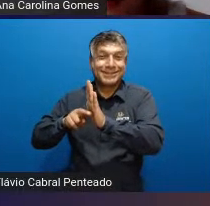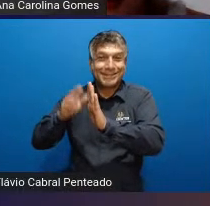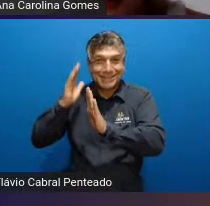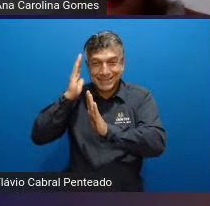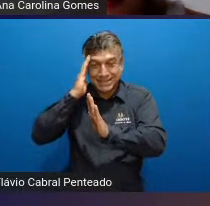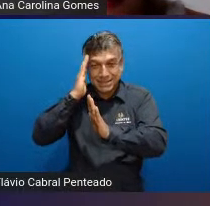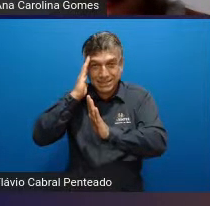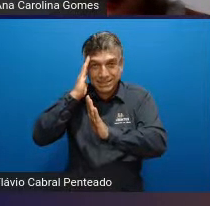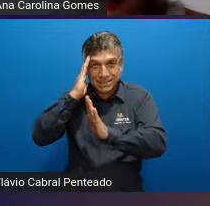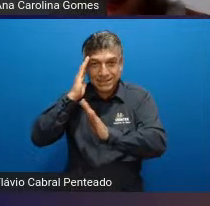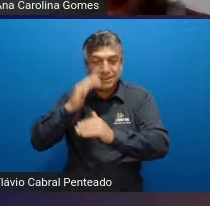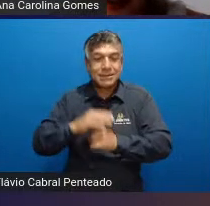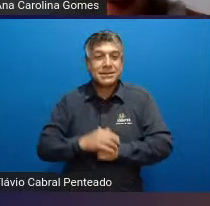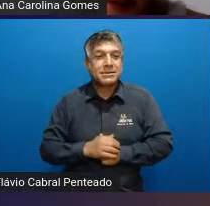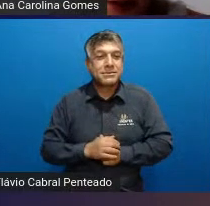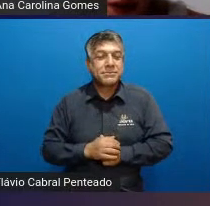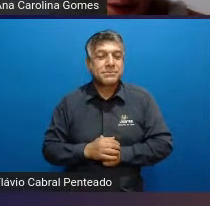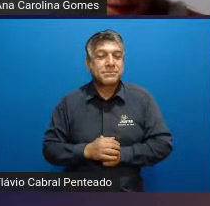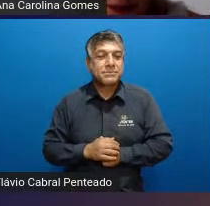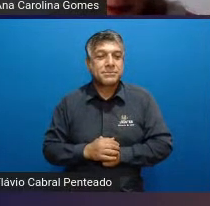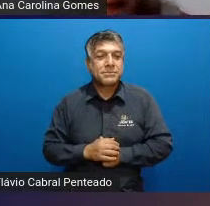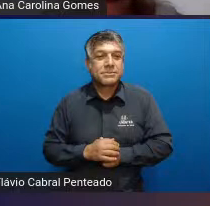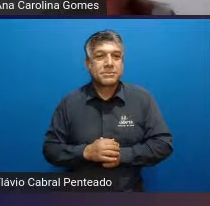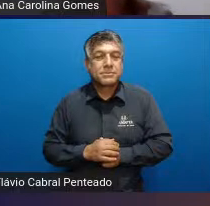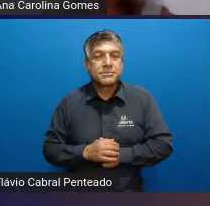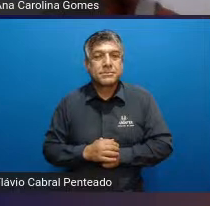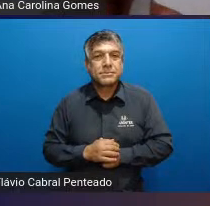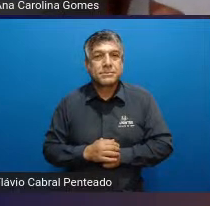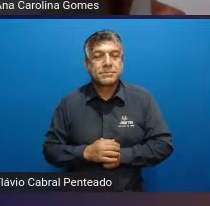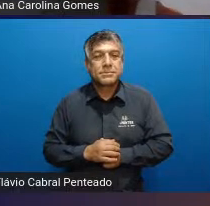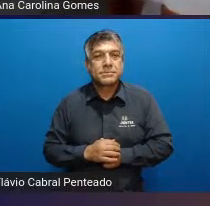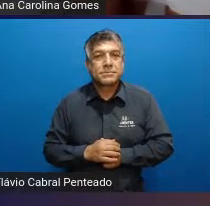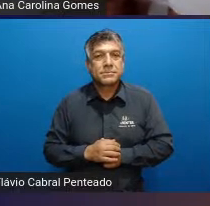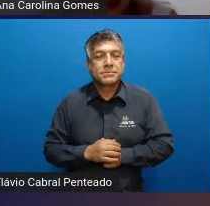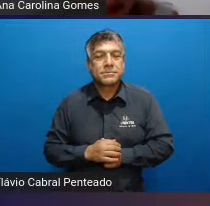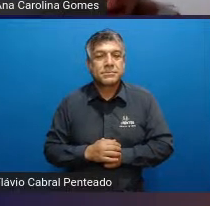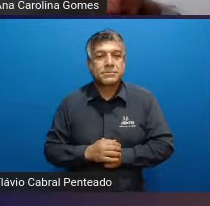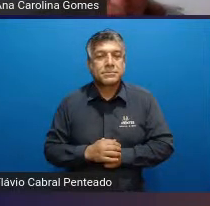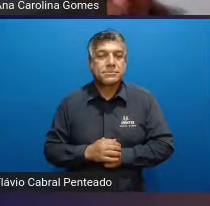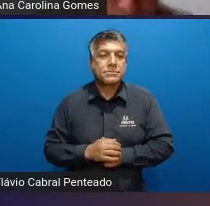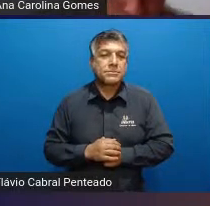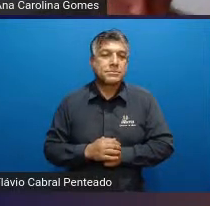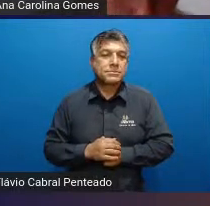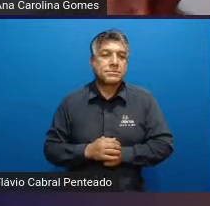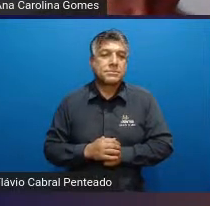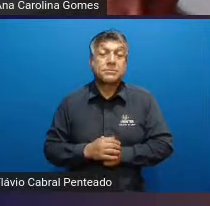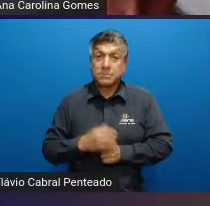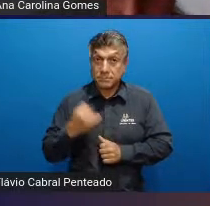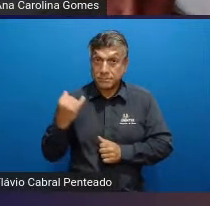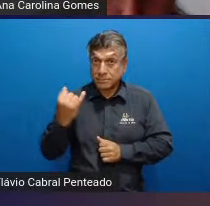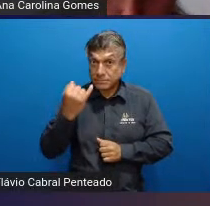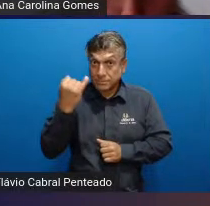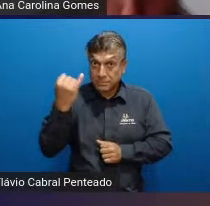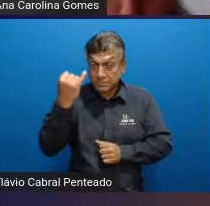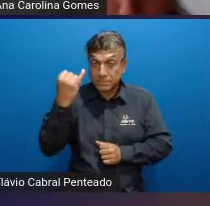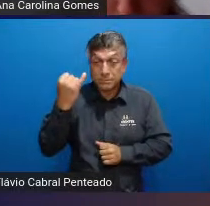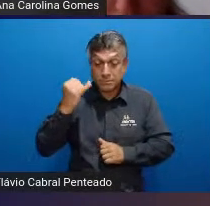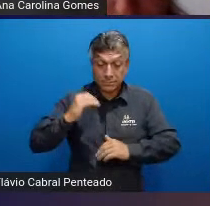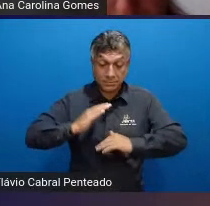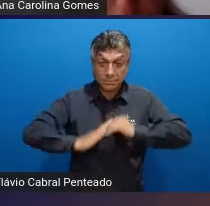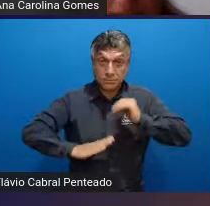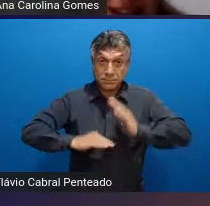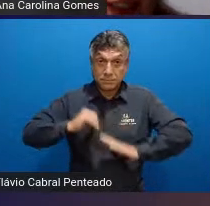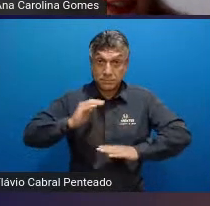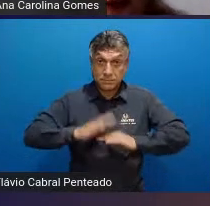regrinhas de faz de conta por assim dizer regrinhas que não existem então é importante o profissional de